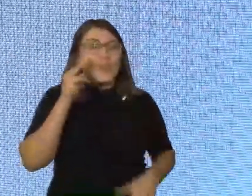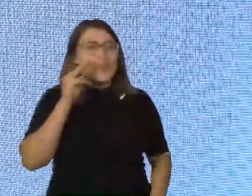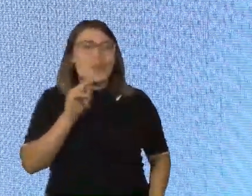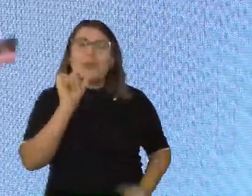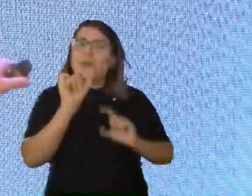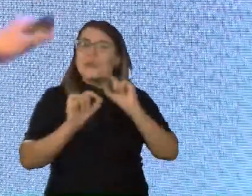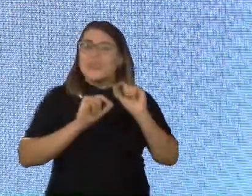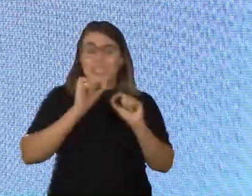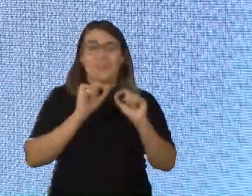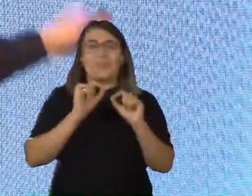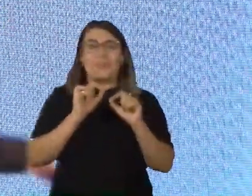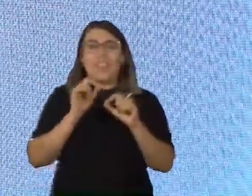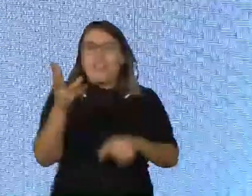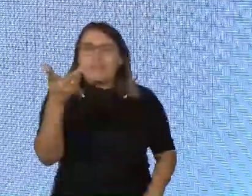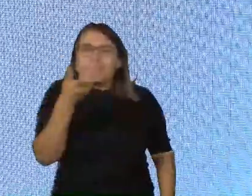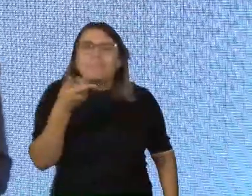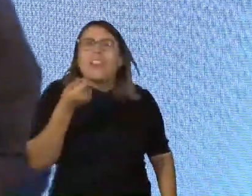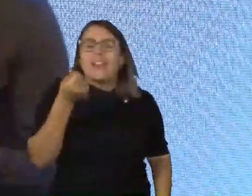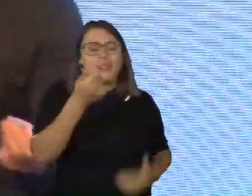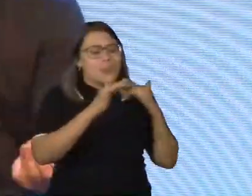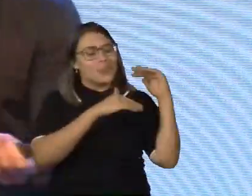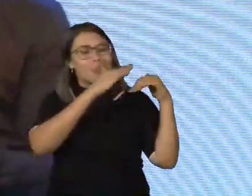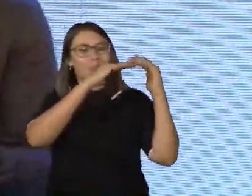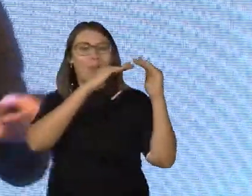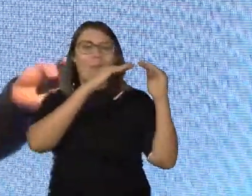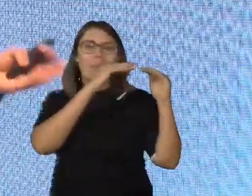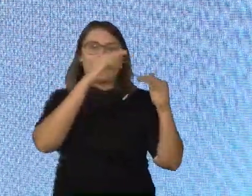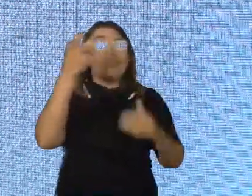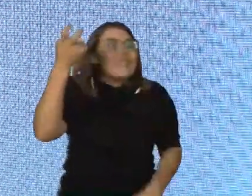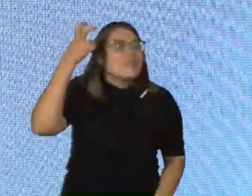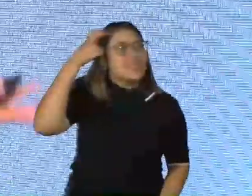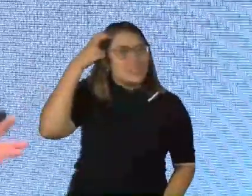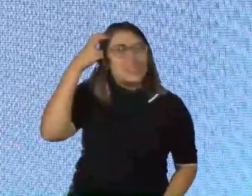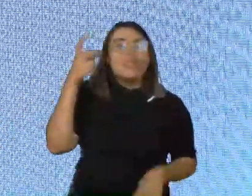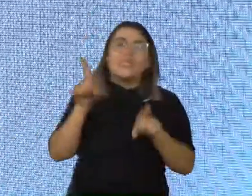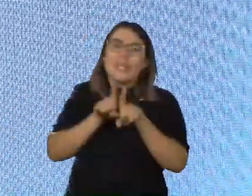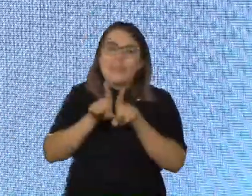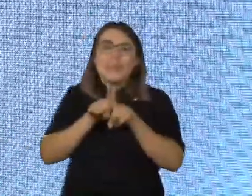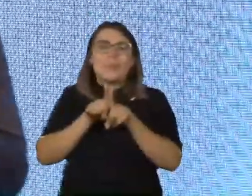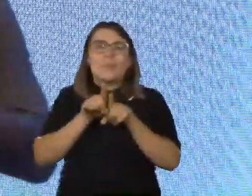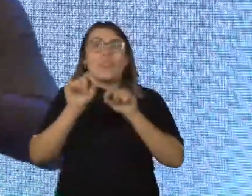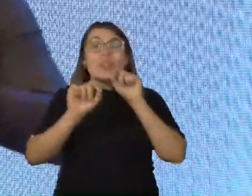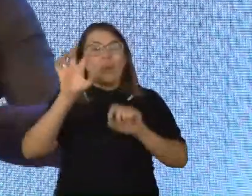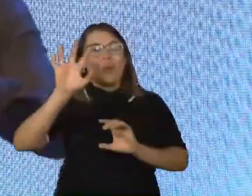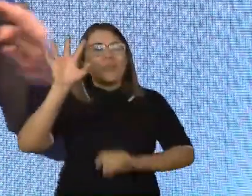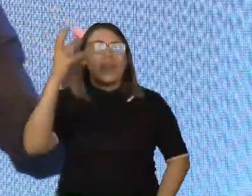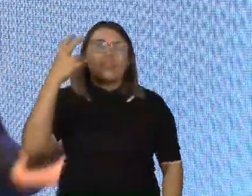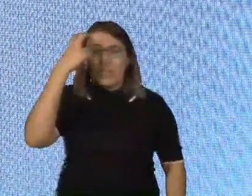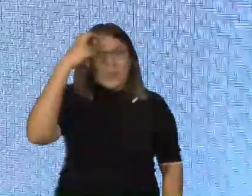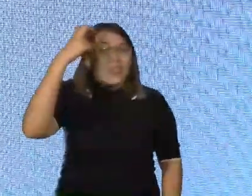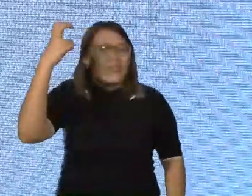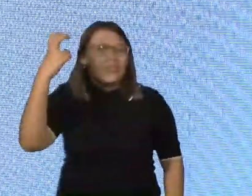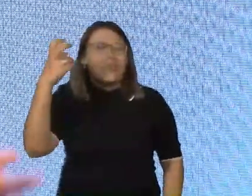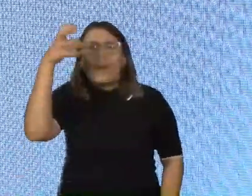as habilidades e o desenvolvimento das inteligências e também das habilidades, elas acontecem com o